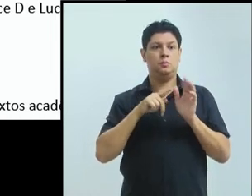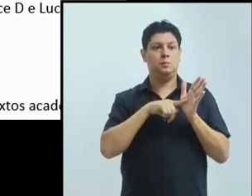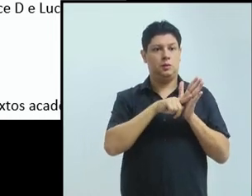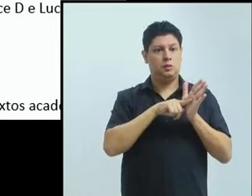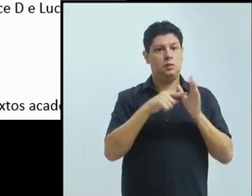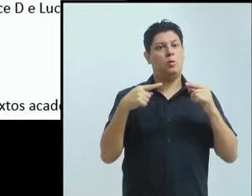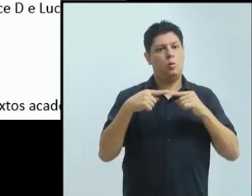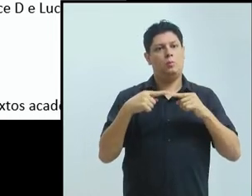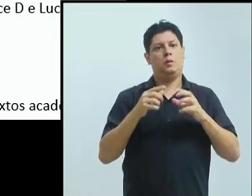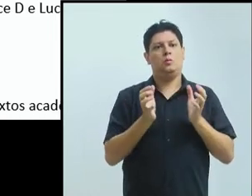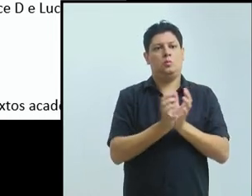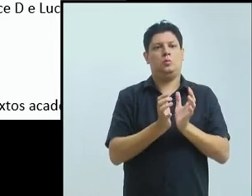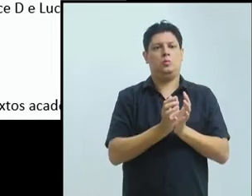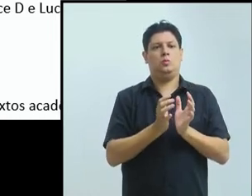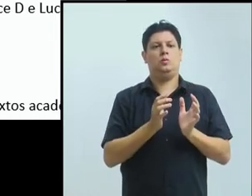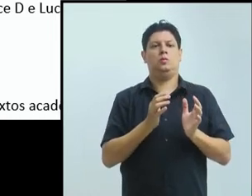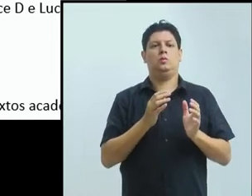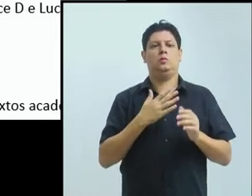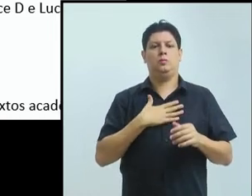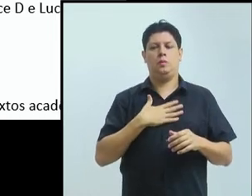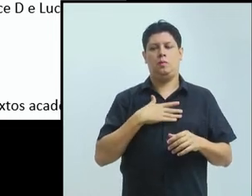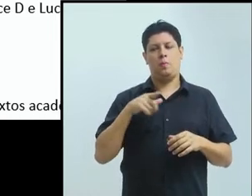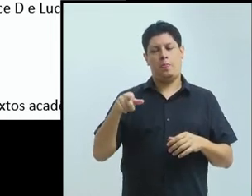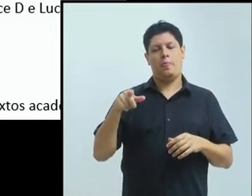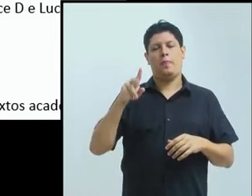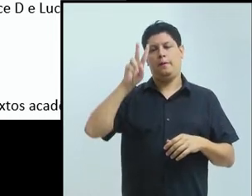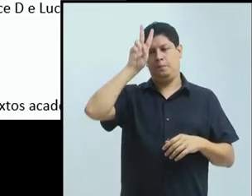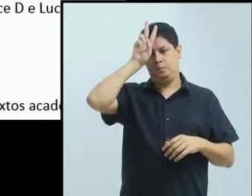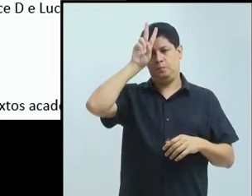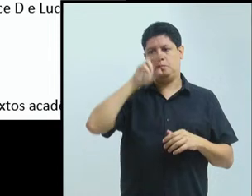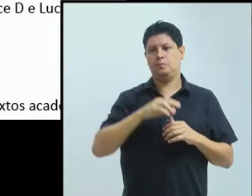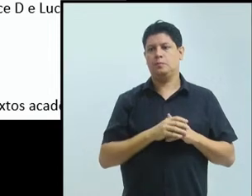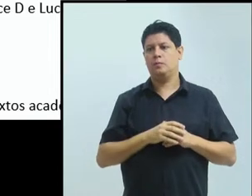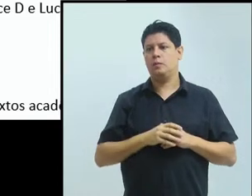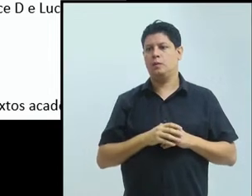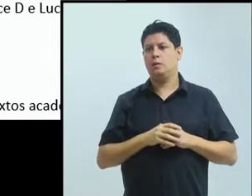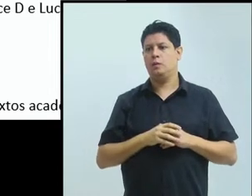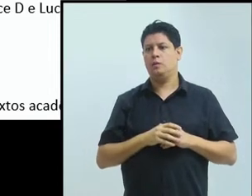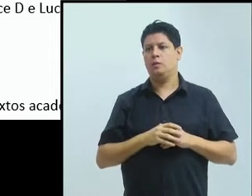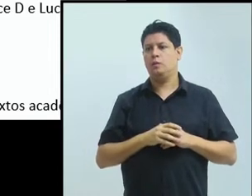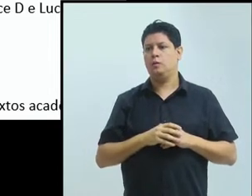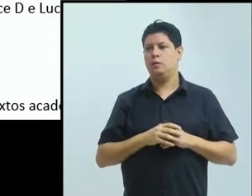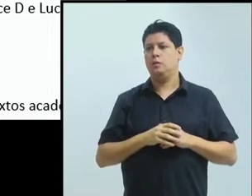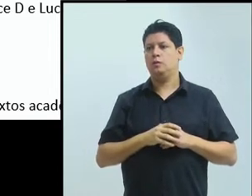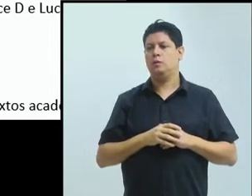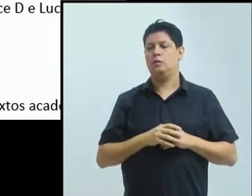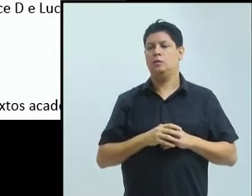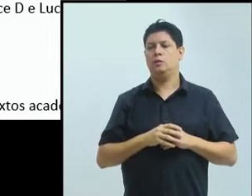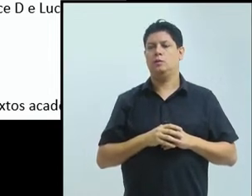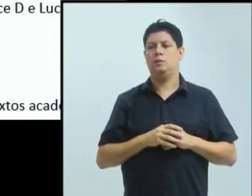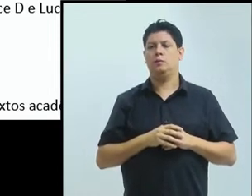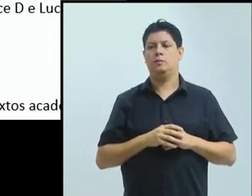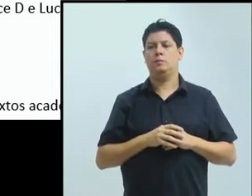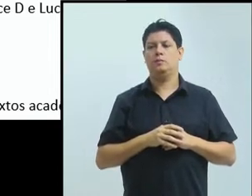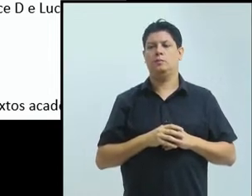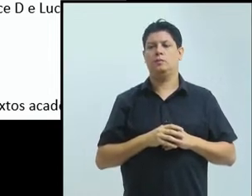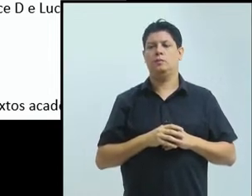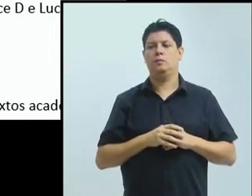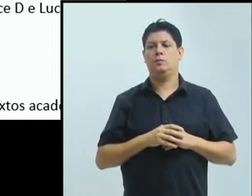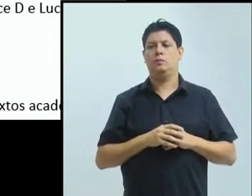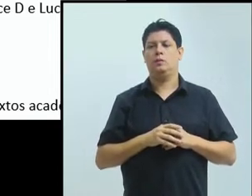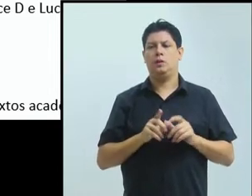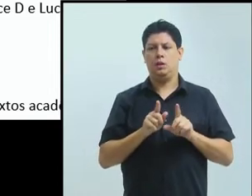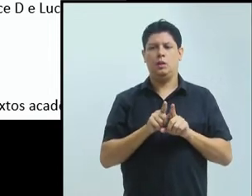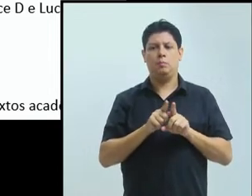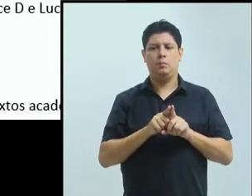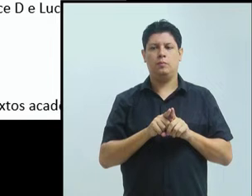Então, é mais ou menos isso que tem na mesa, no momento. E eu queria falar um pouco sobre a experiência em Angola, porque eu acho que